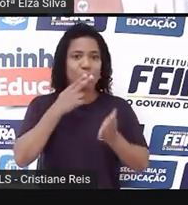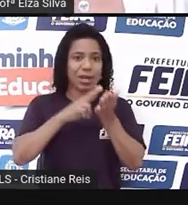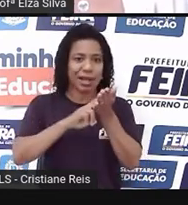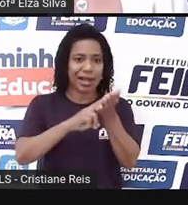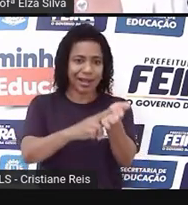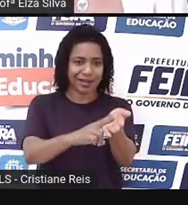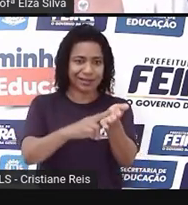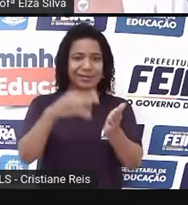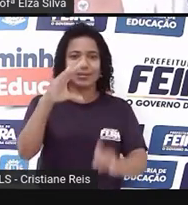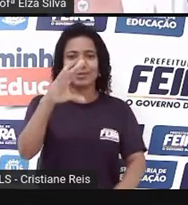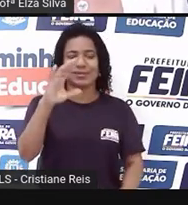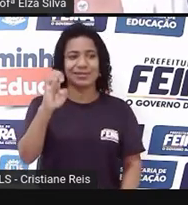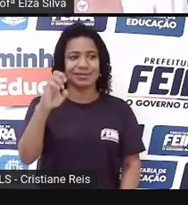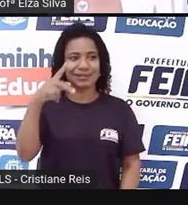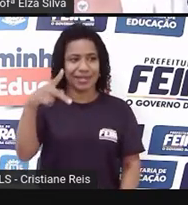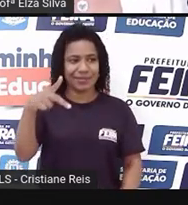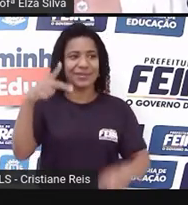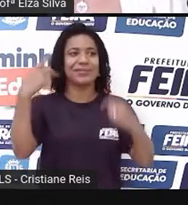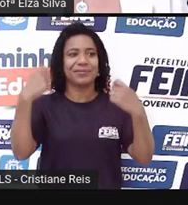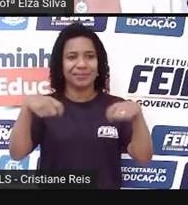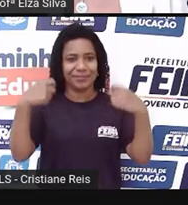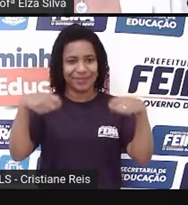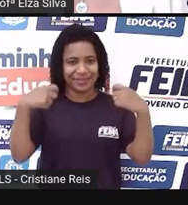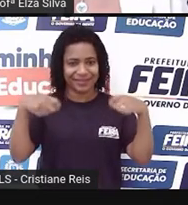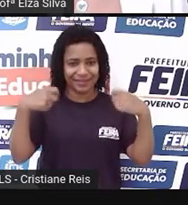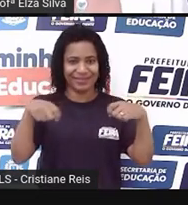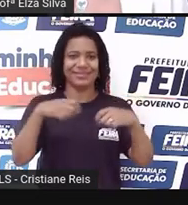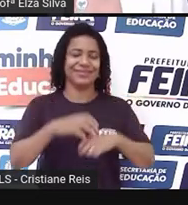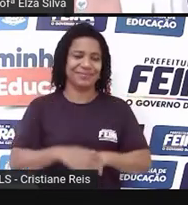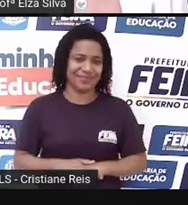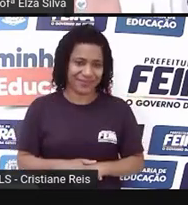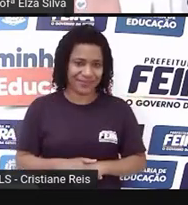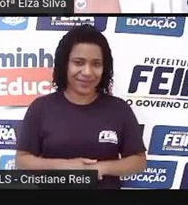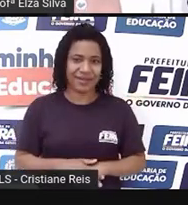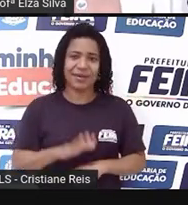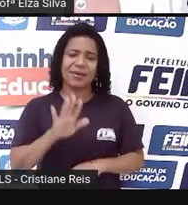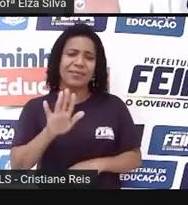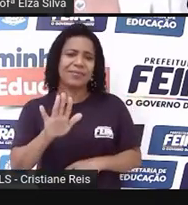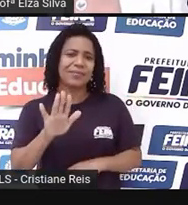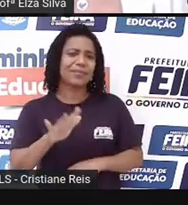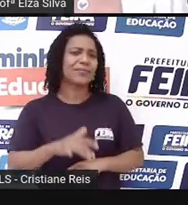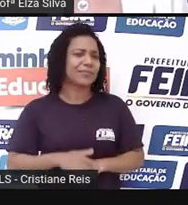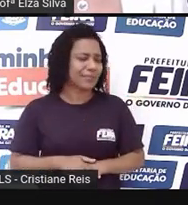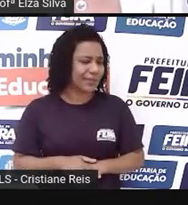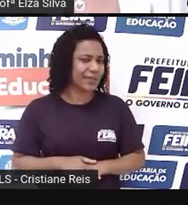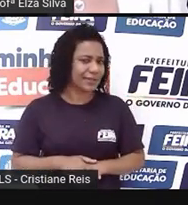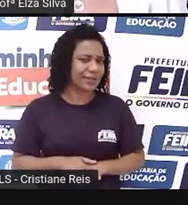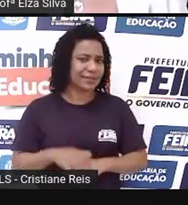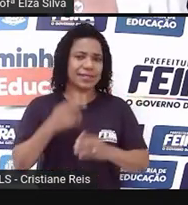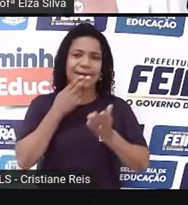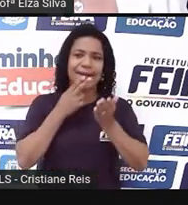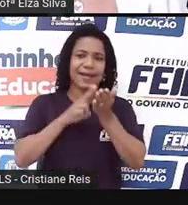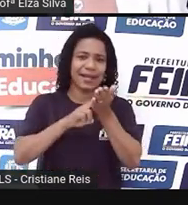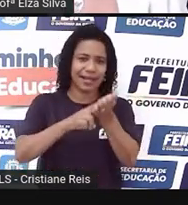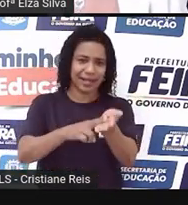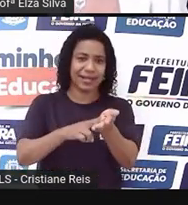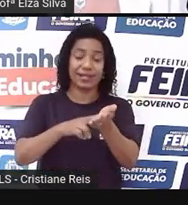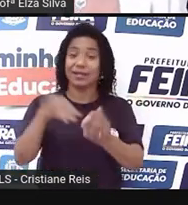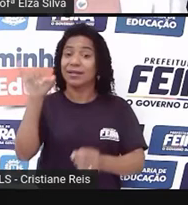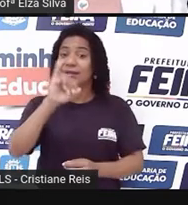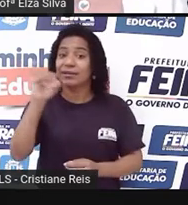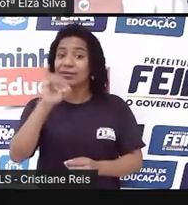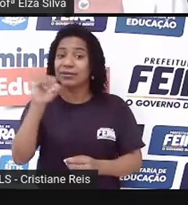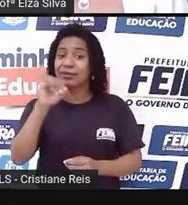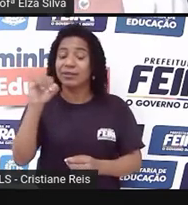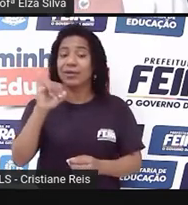ter este número, senão não chega, tá? Mas, no que diz respeito a cartas internacionais, este